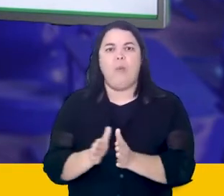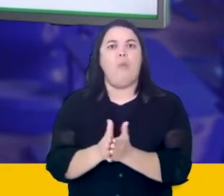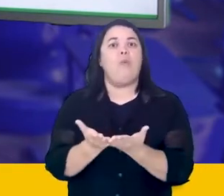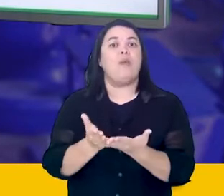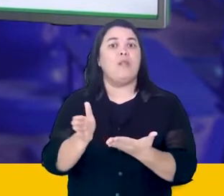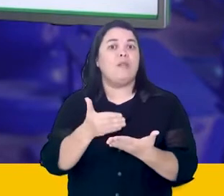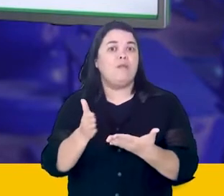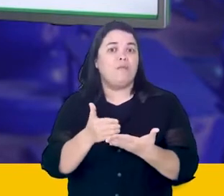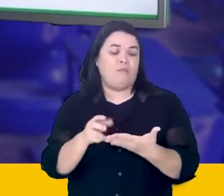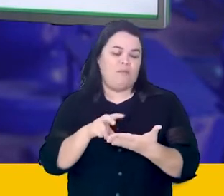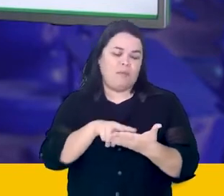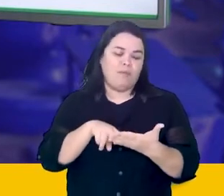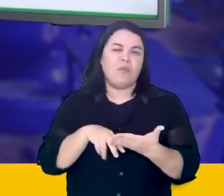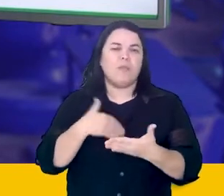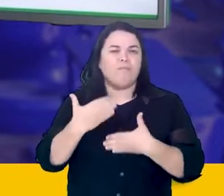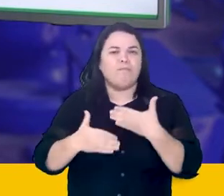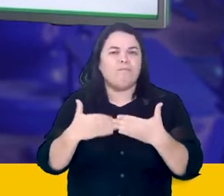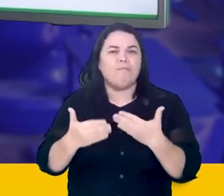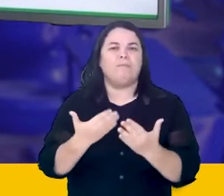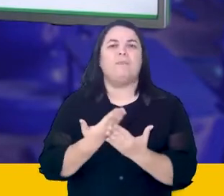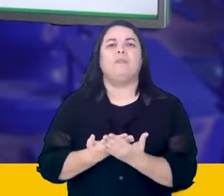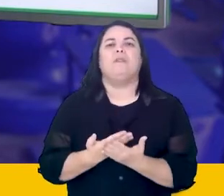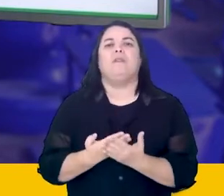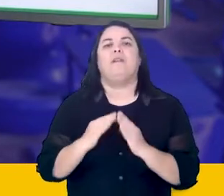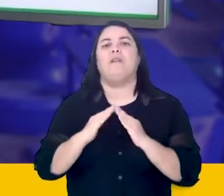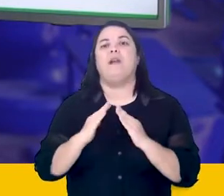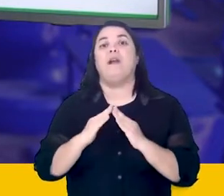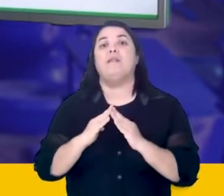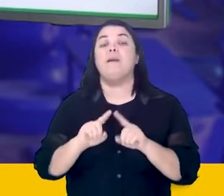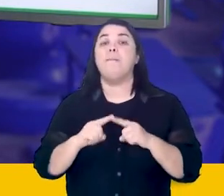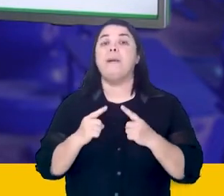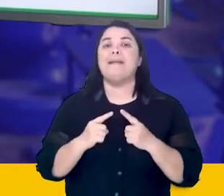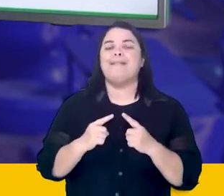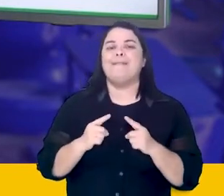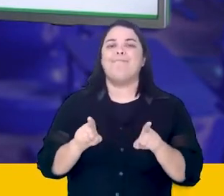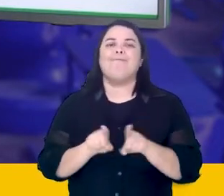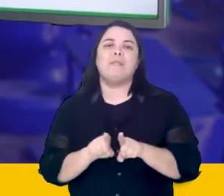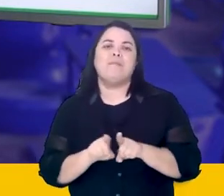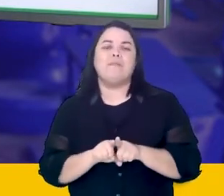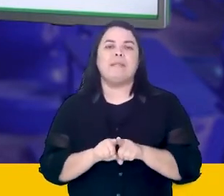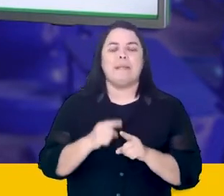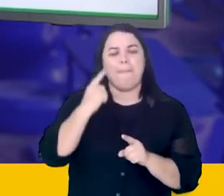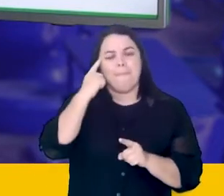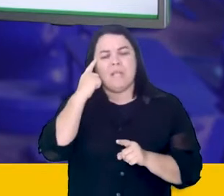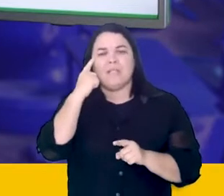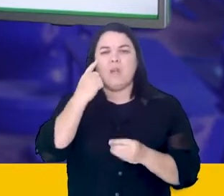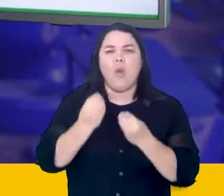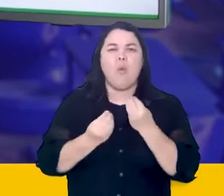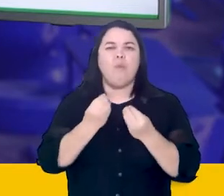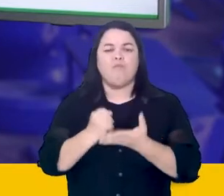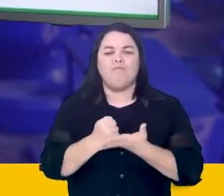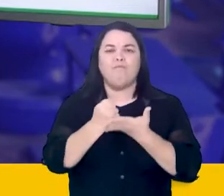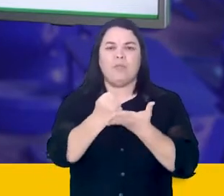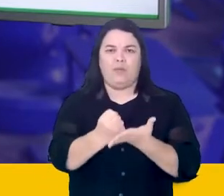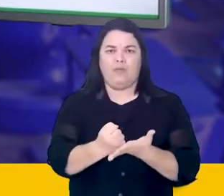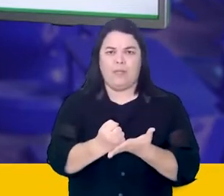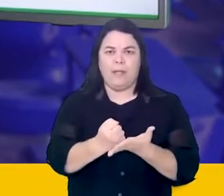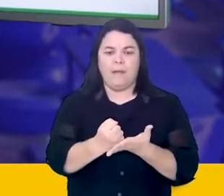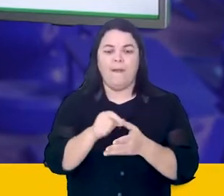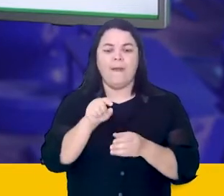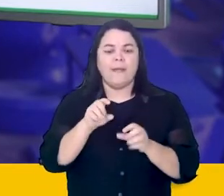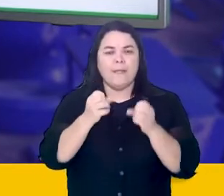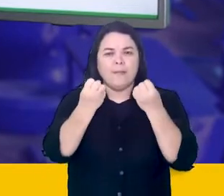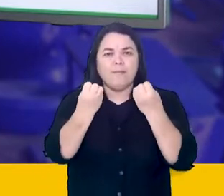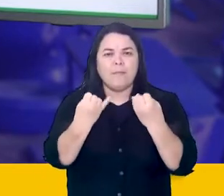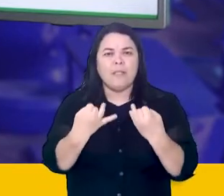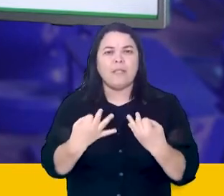você possa dar continuidade aos seus estudos em casa, mas também tem pensado de formas de te auxiliar com esse material. Então